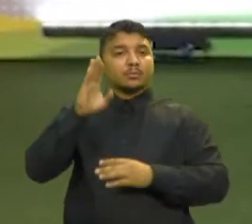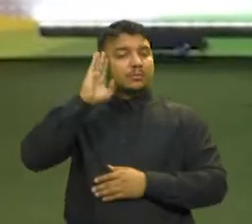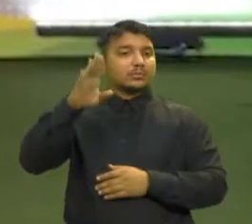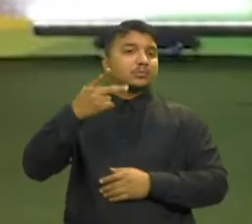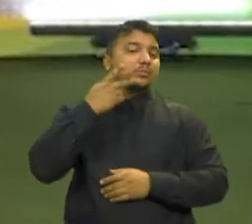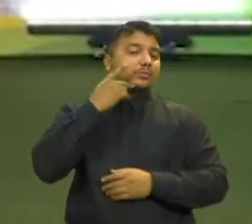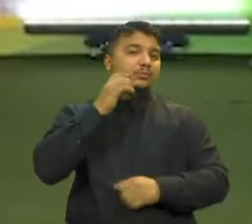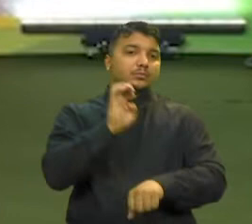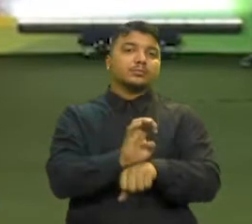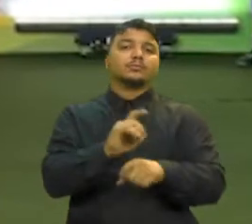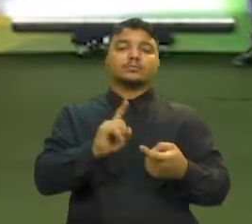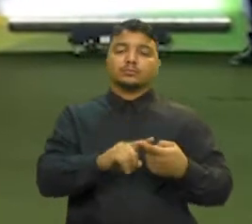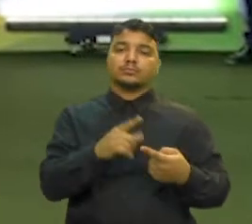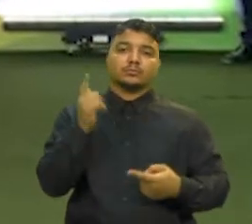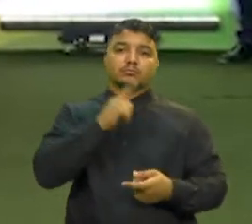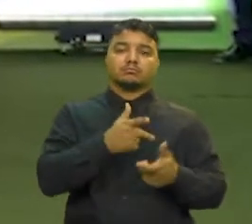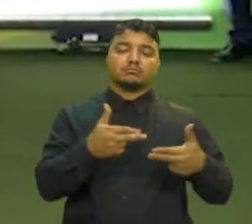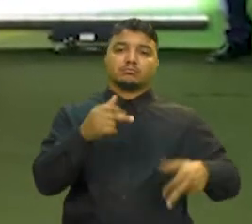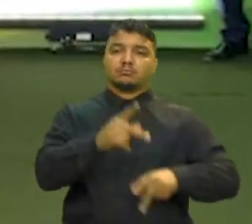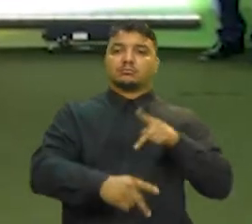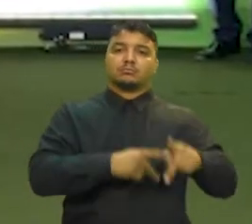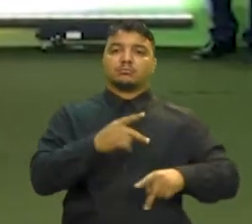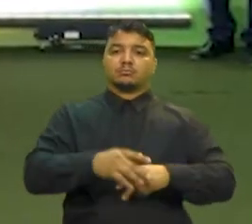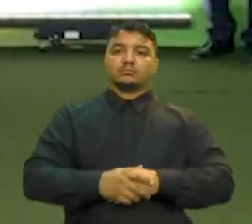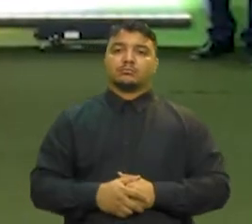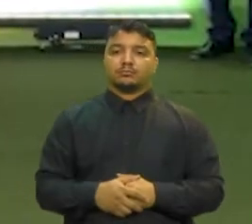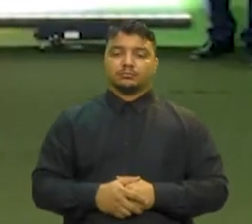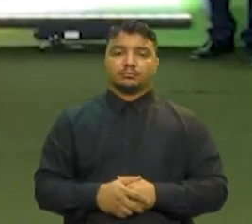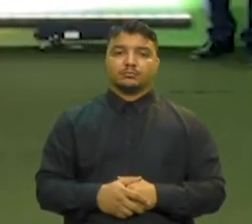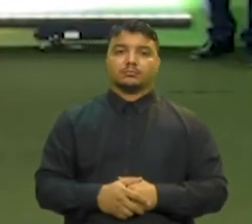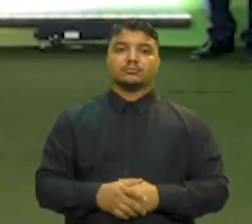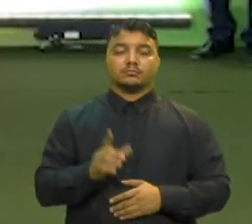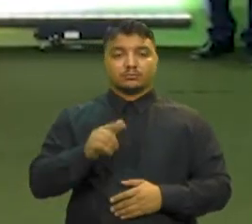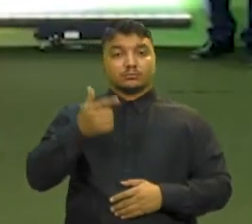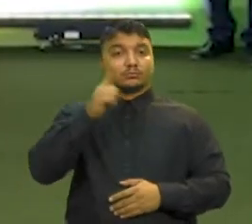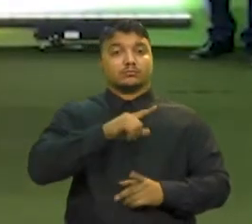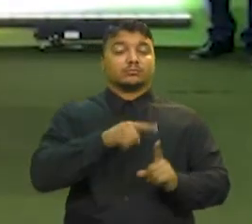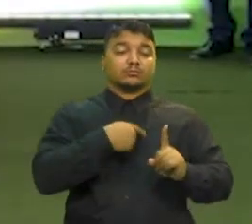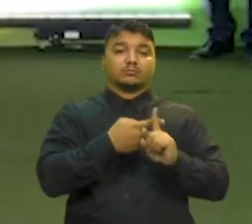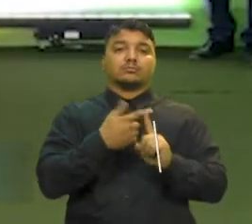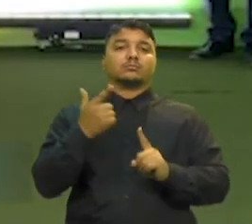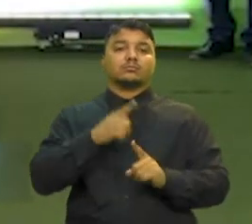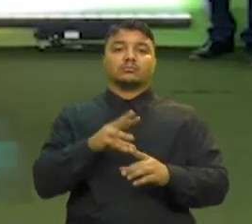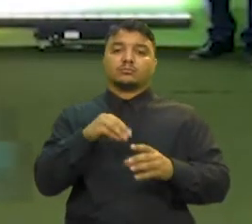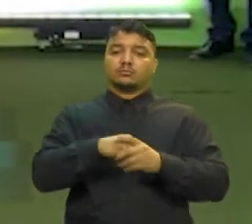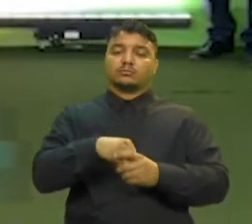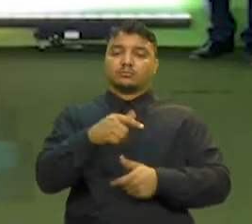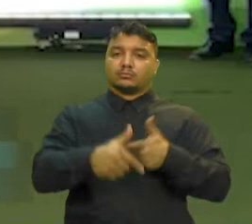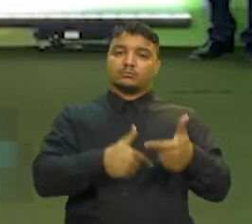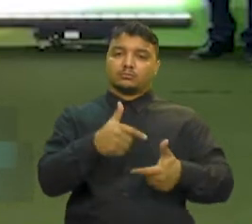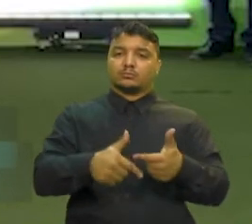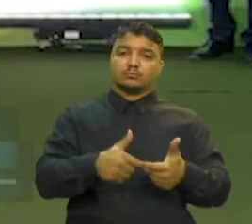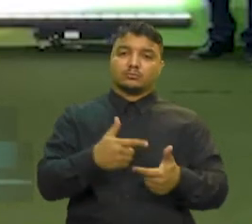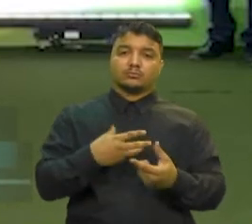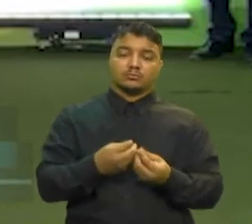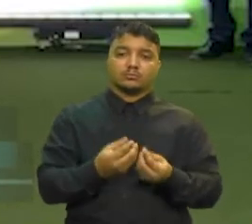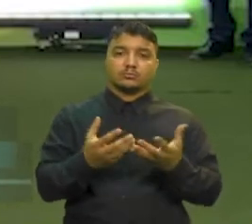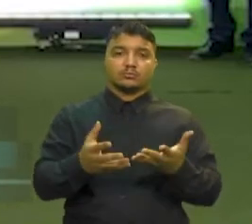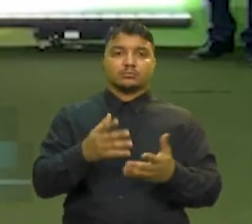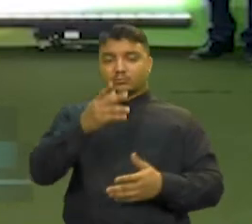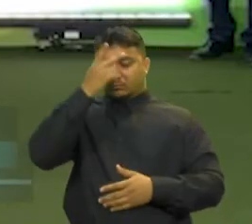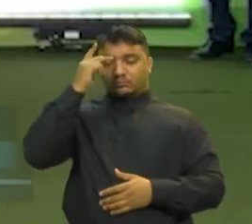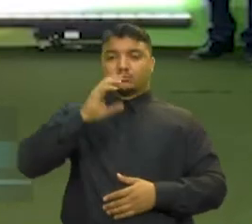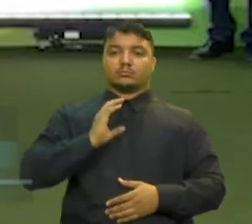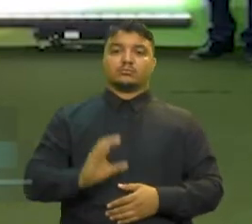Estado E os benefícios para a população beneficiada É mais uma porta de entrada ao mercado de trabalho Que a gente está ofertando para o cidadão